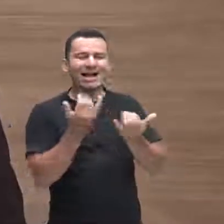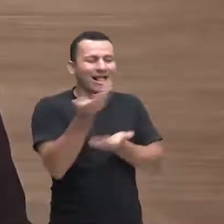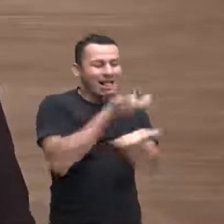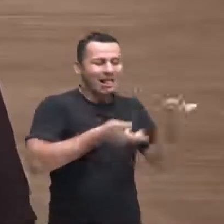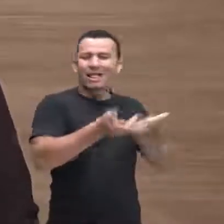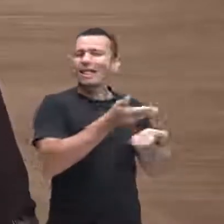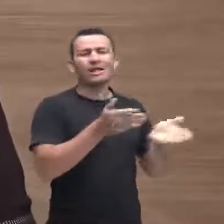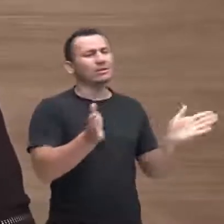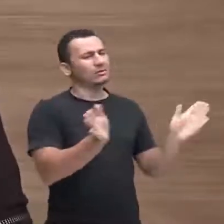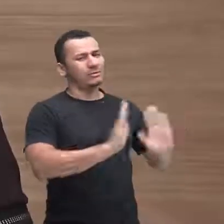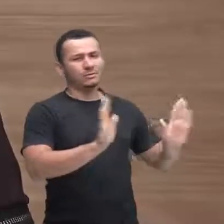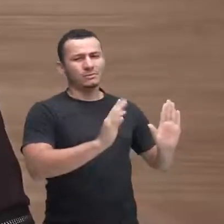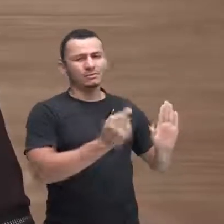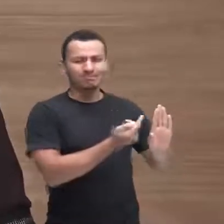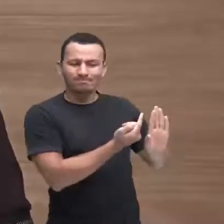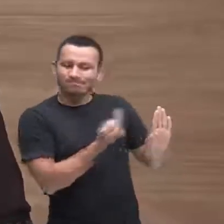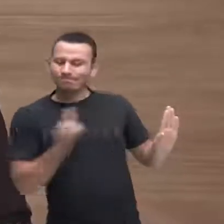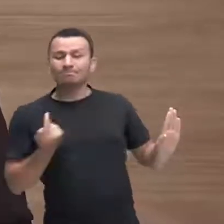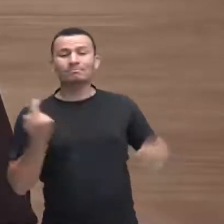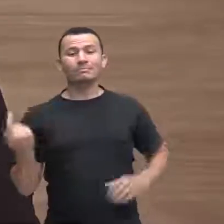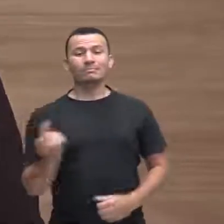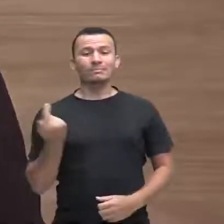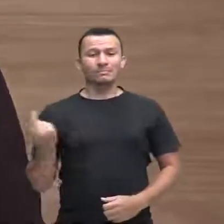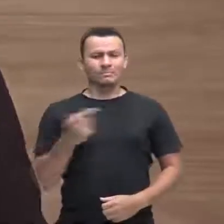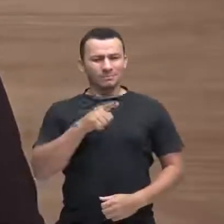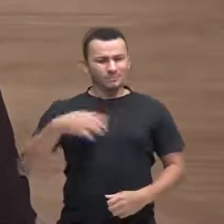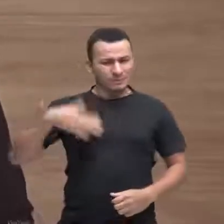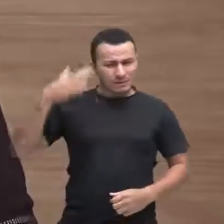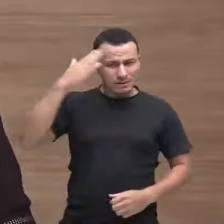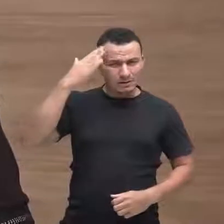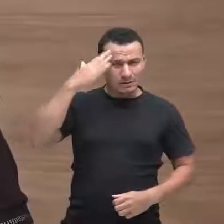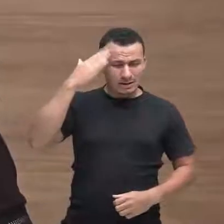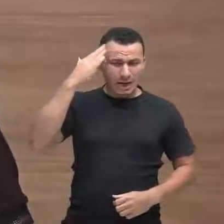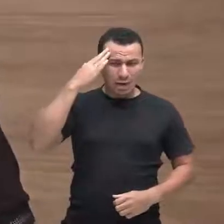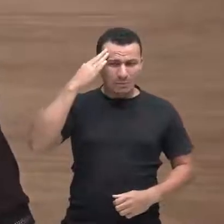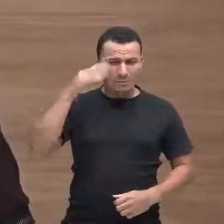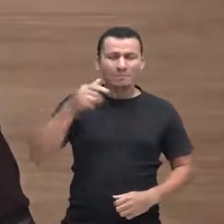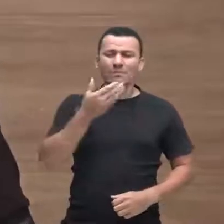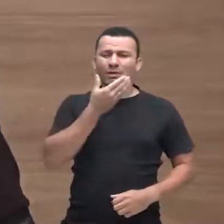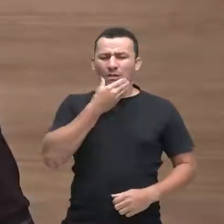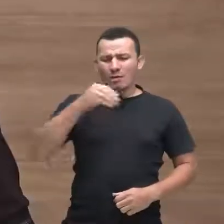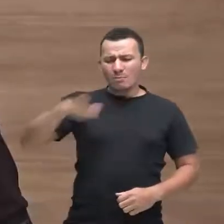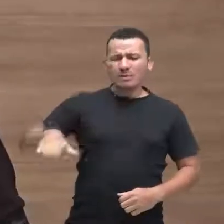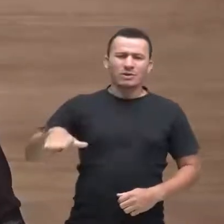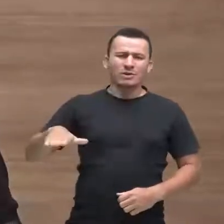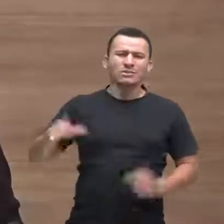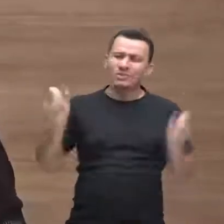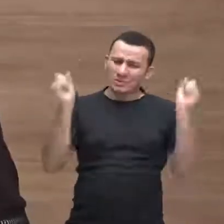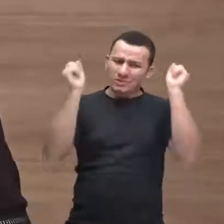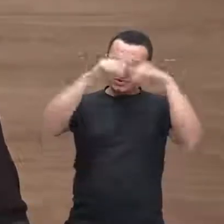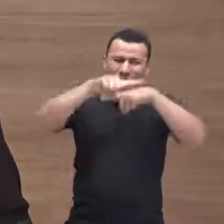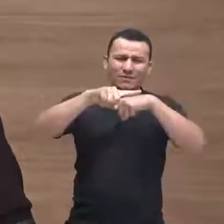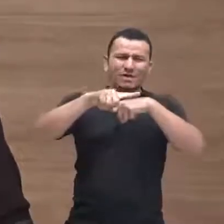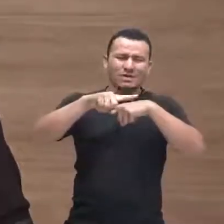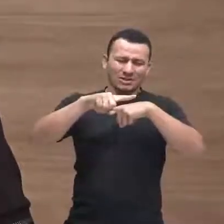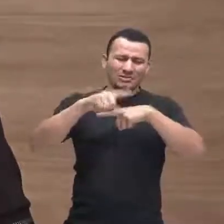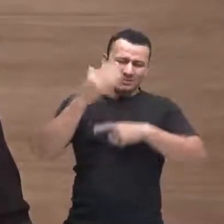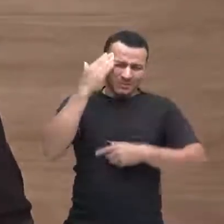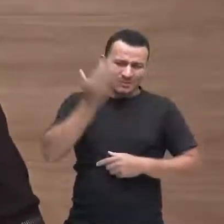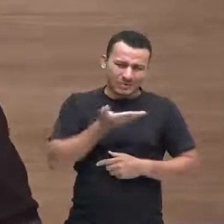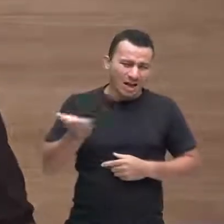sabem que menino é uma praga de vez em quando, né? Você há de convir.